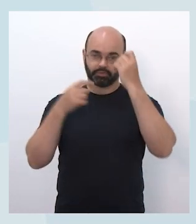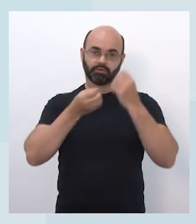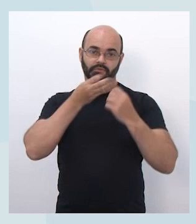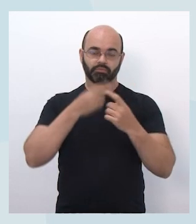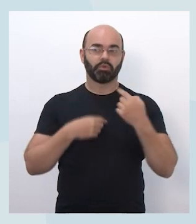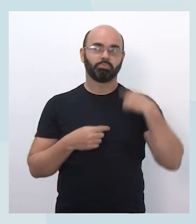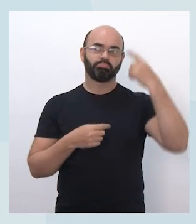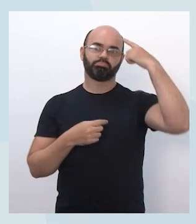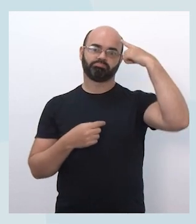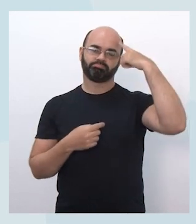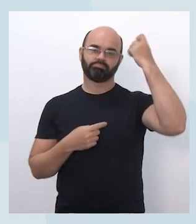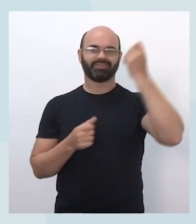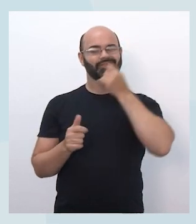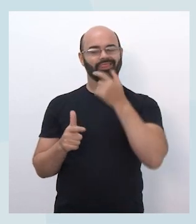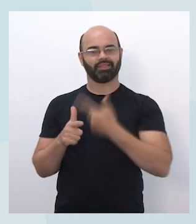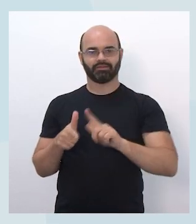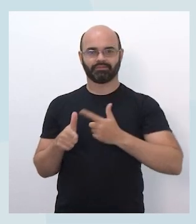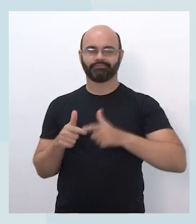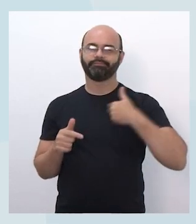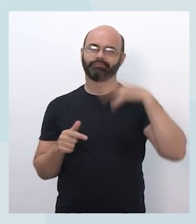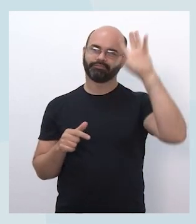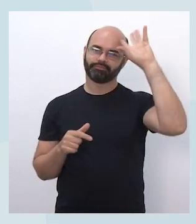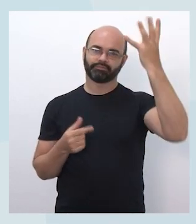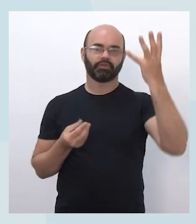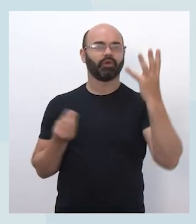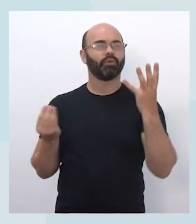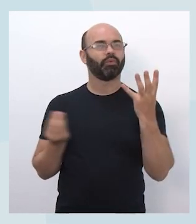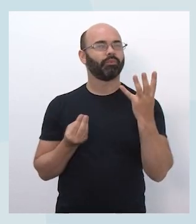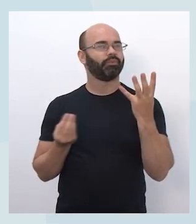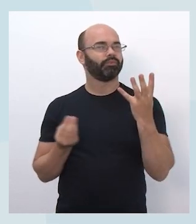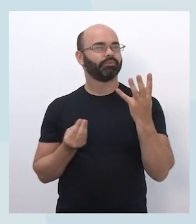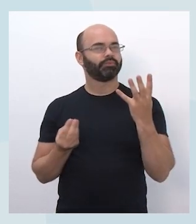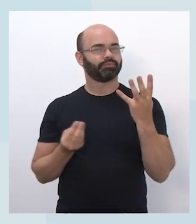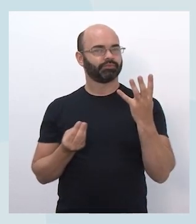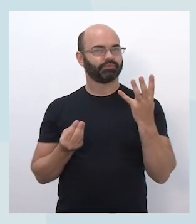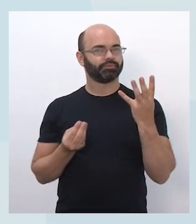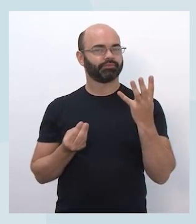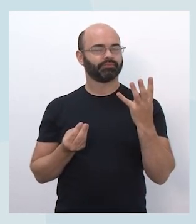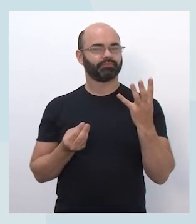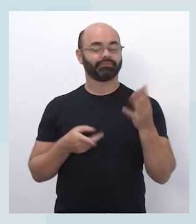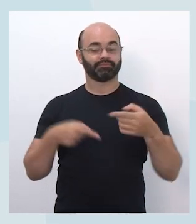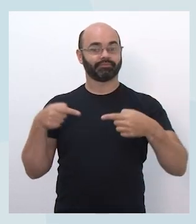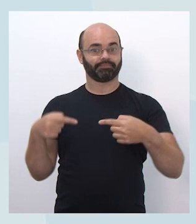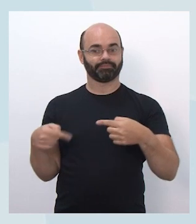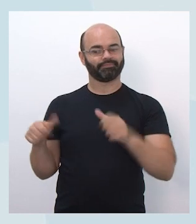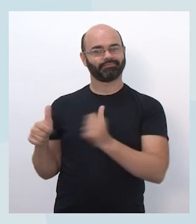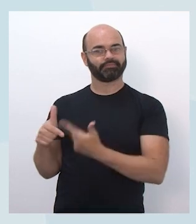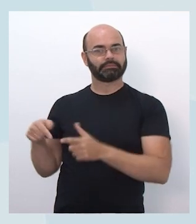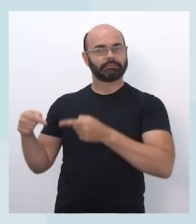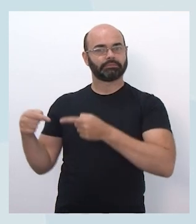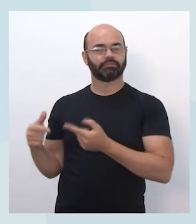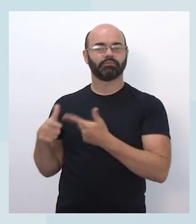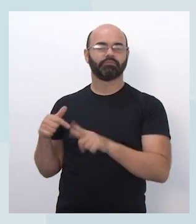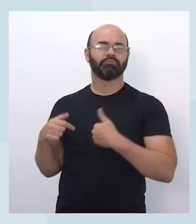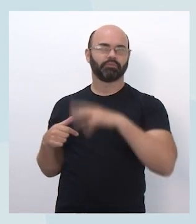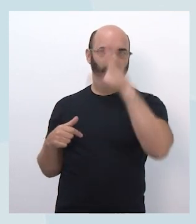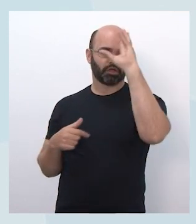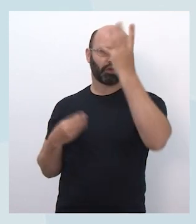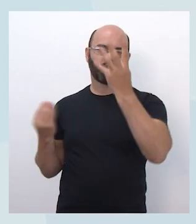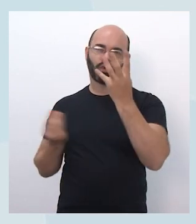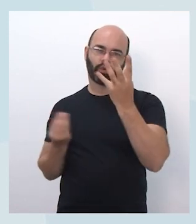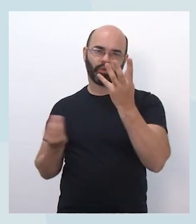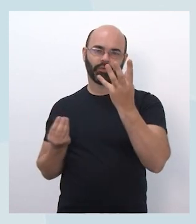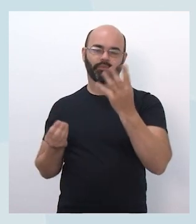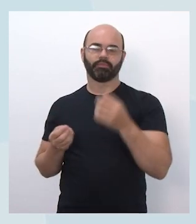idealizar e realizar projetos criativos, pensando já na solução do desafio proposto pela missão. depois disso, temos a